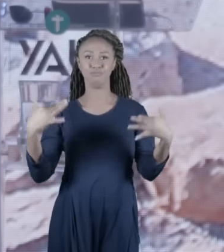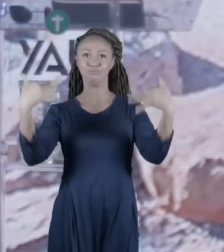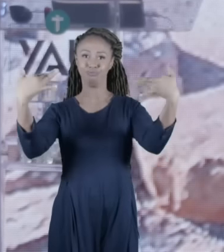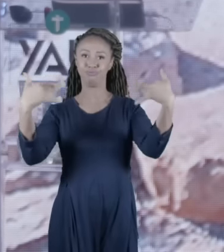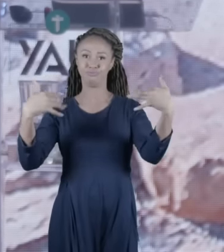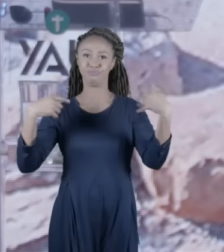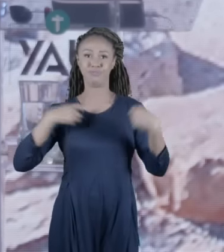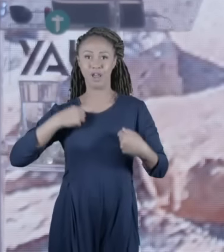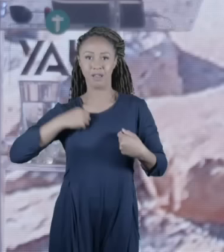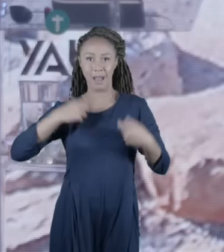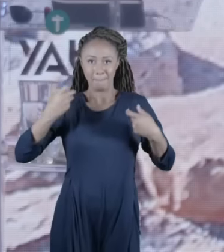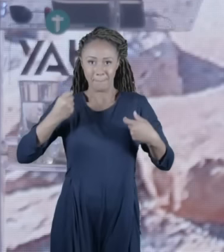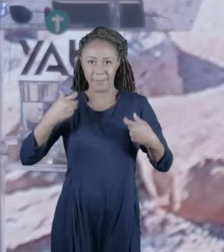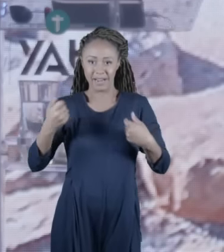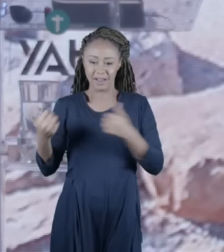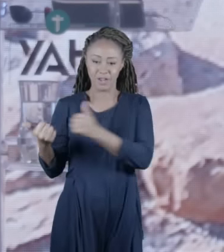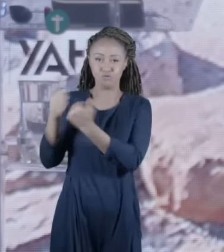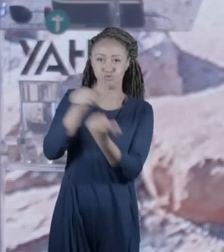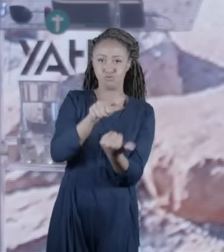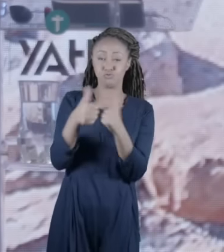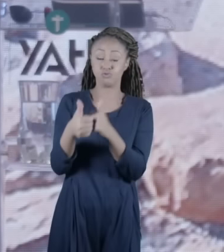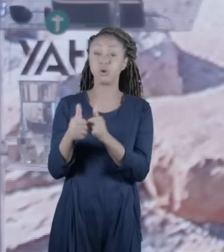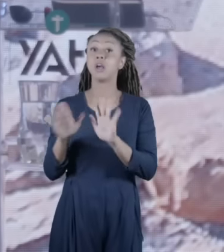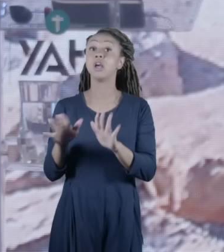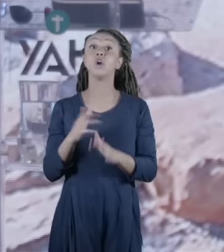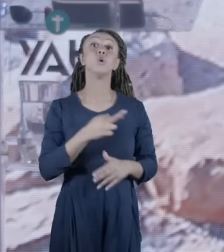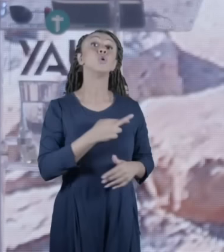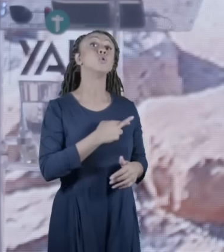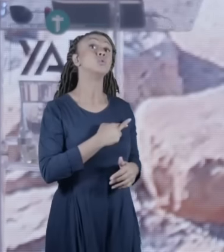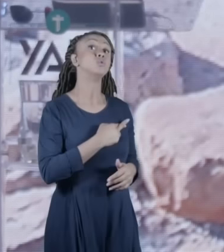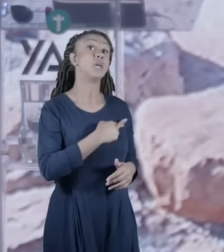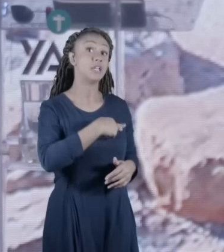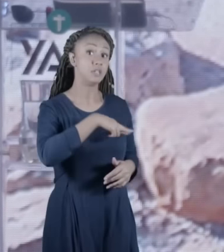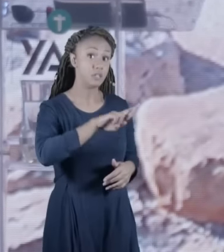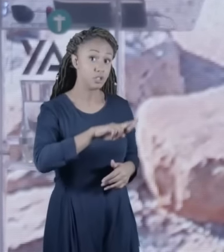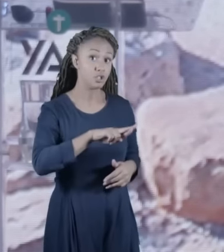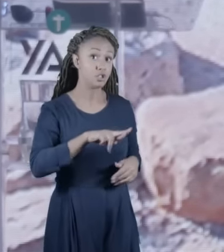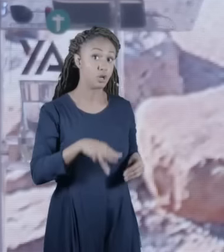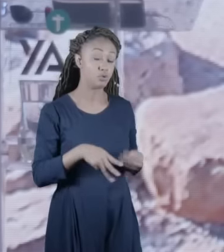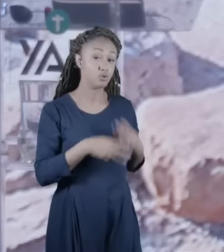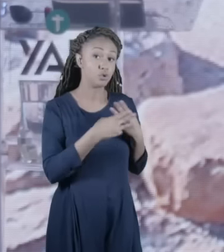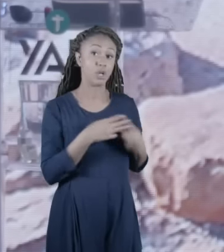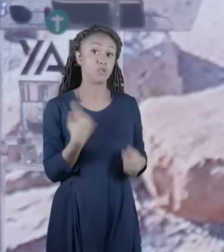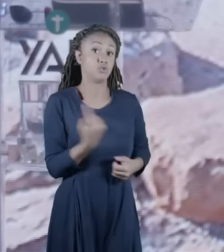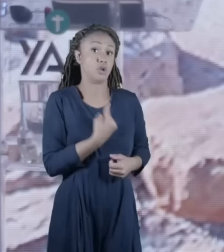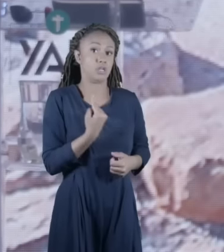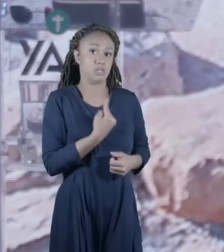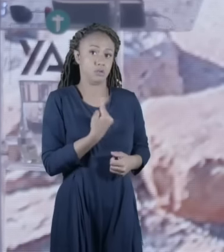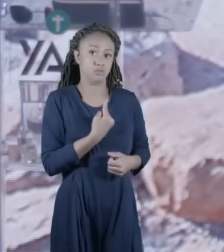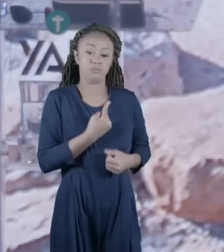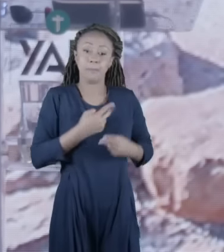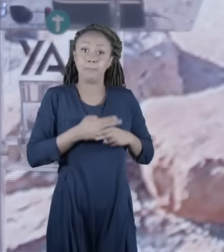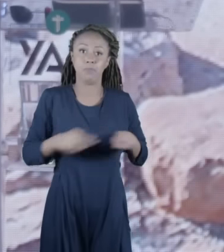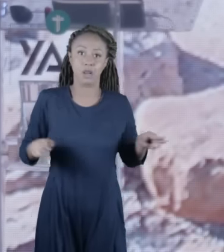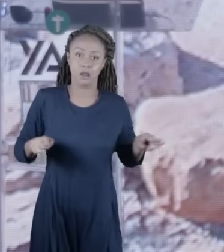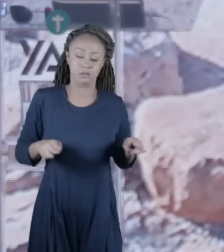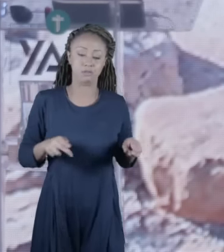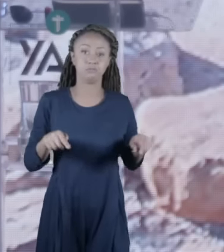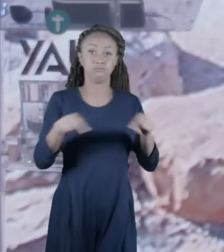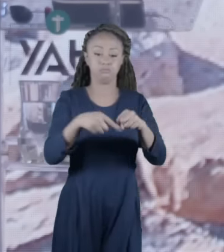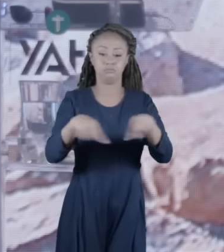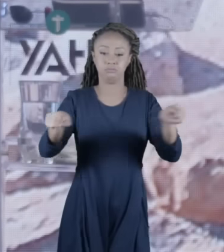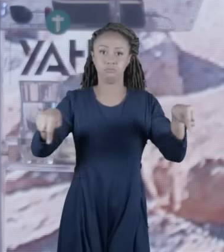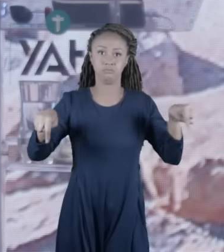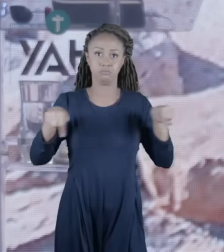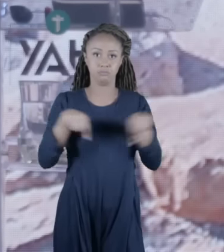judaísmo é feito normalmente sozinho e como se veio ao mundo então eles vinham e eles entravam tem que